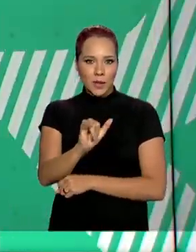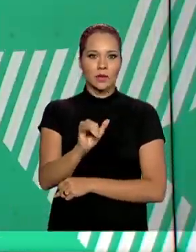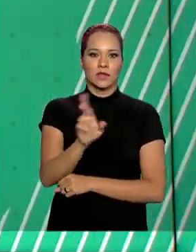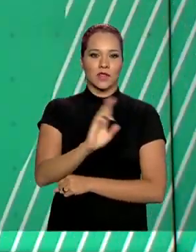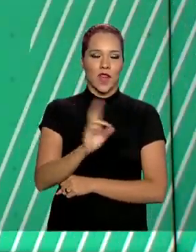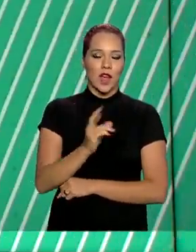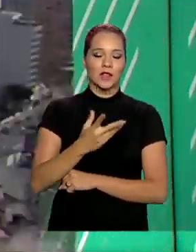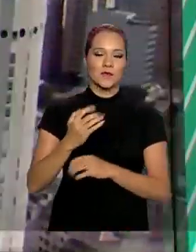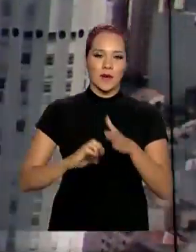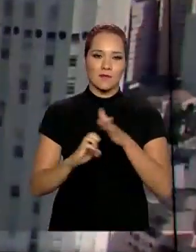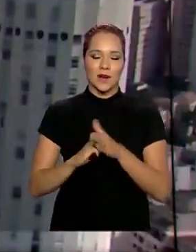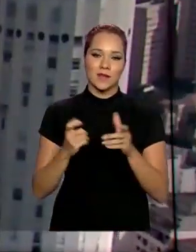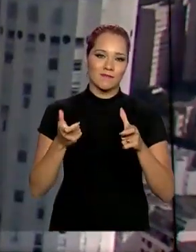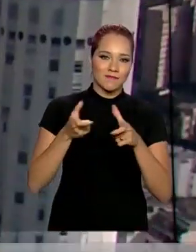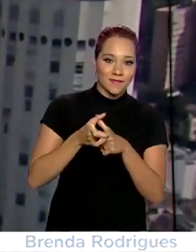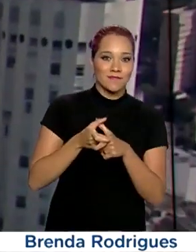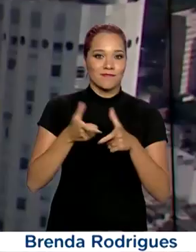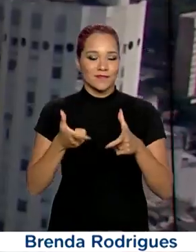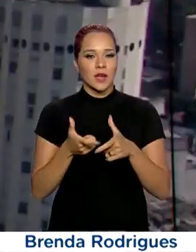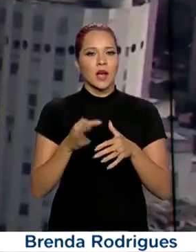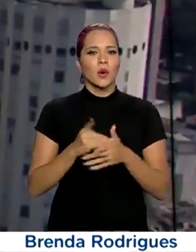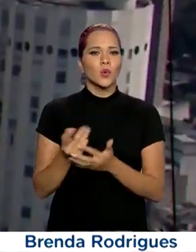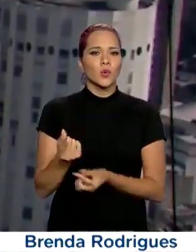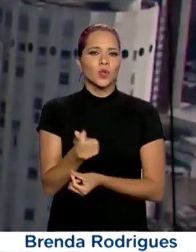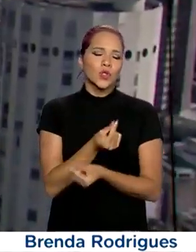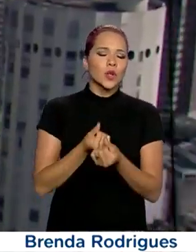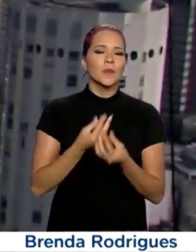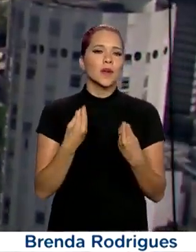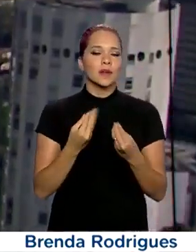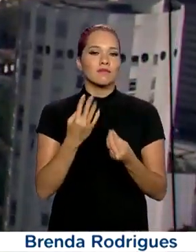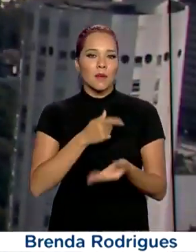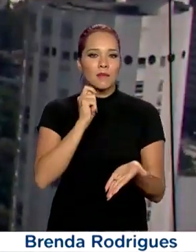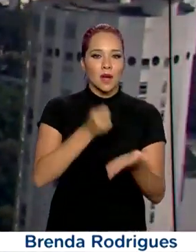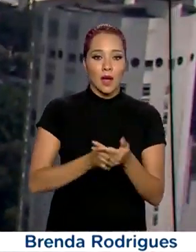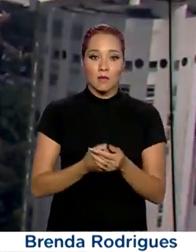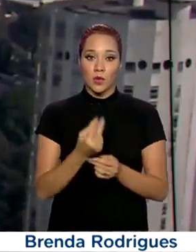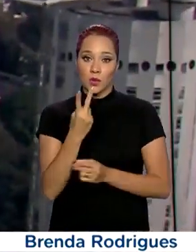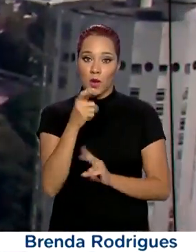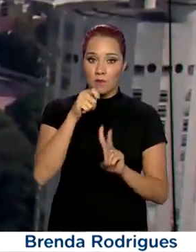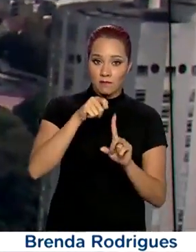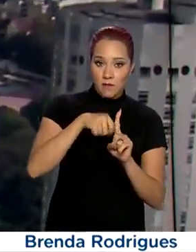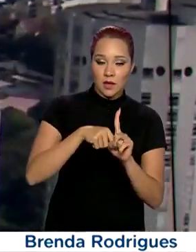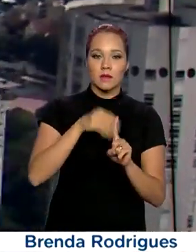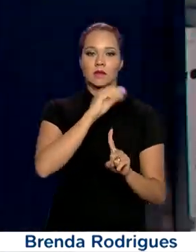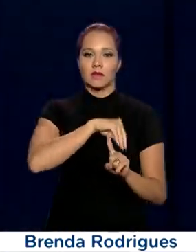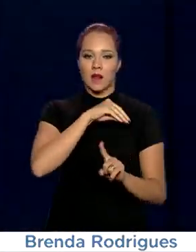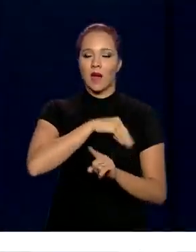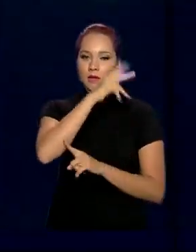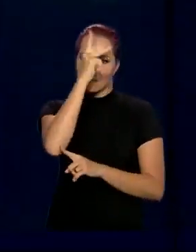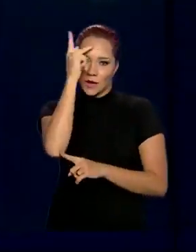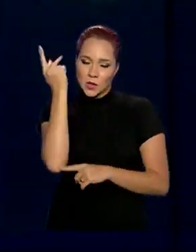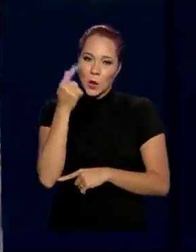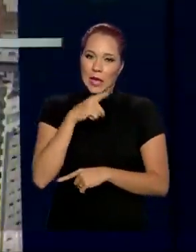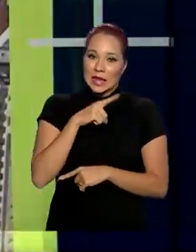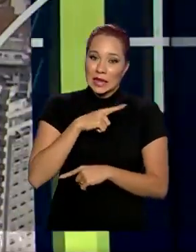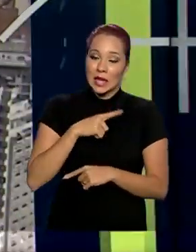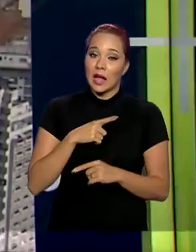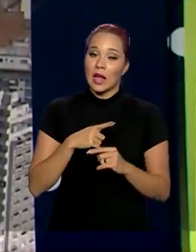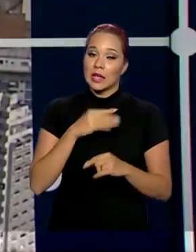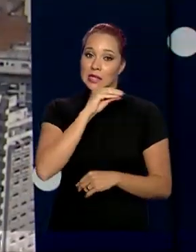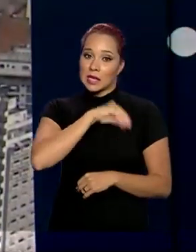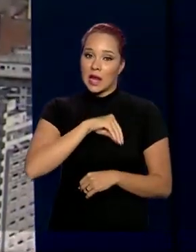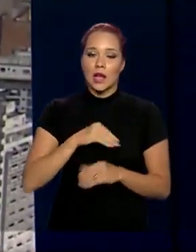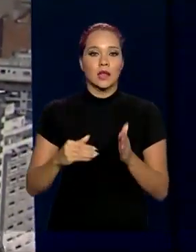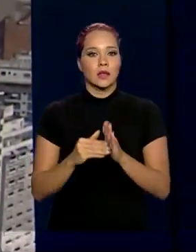para pequenas e médias empresas. Os recursos são para pagar por dois meses os salários de funcionários que ganham até dois